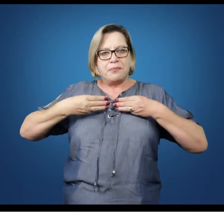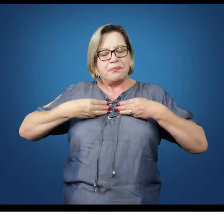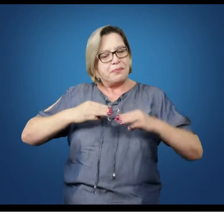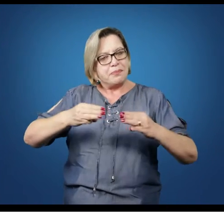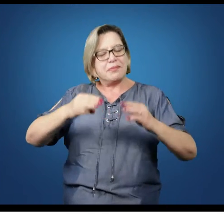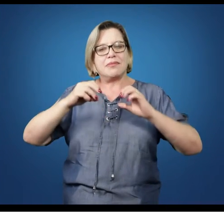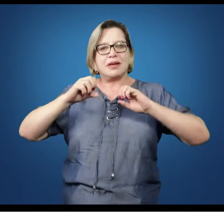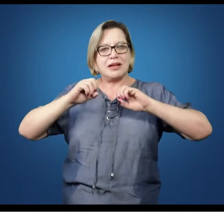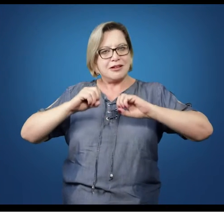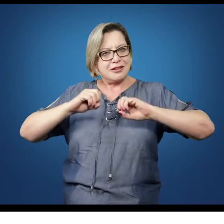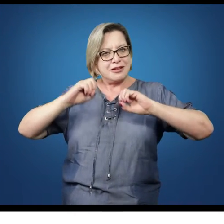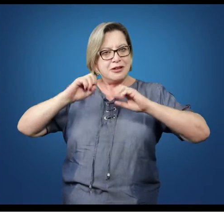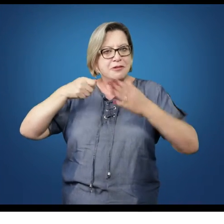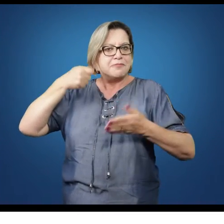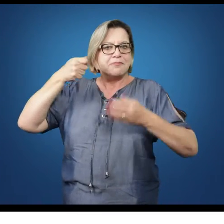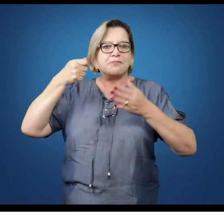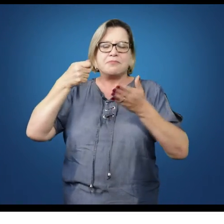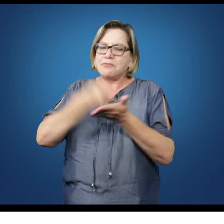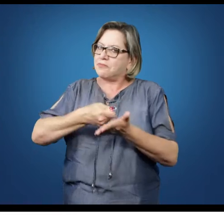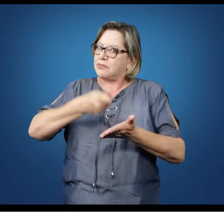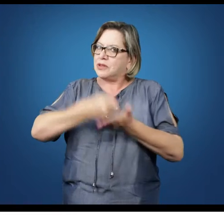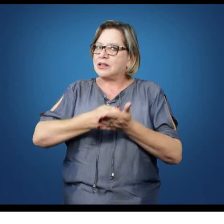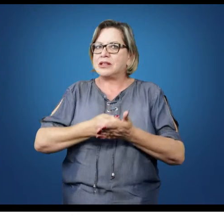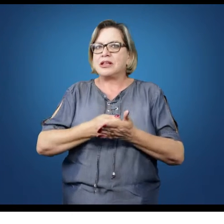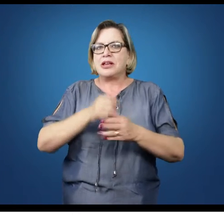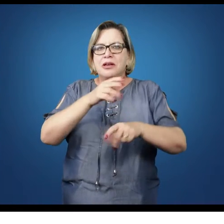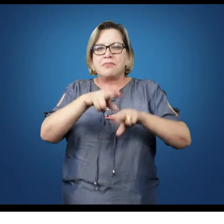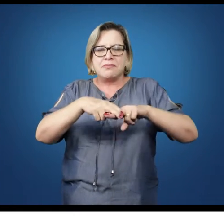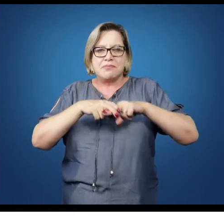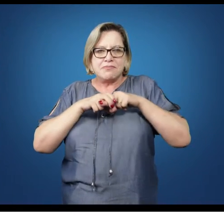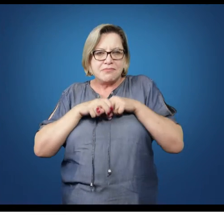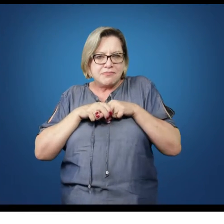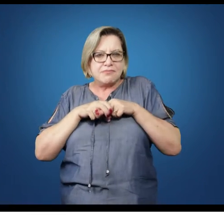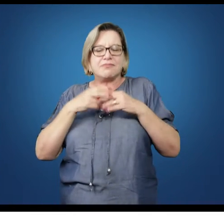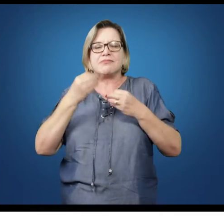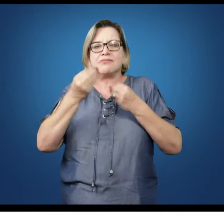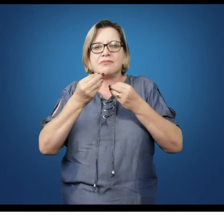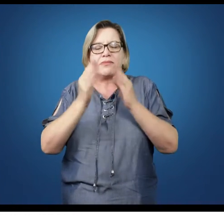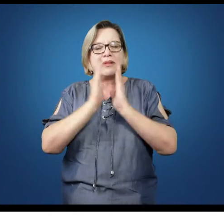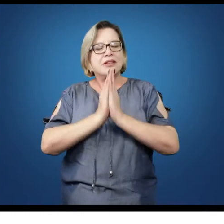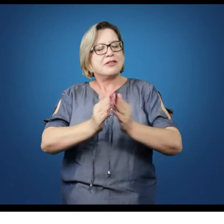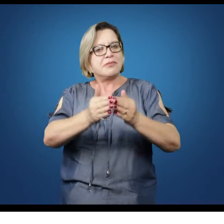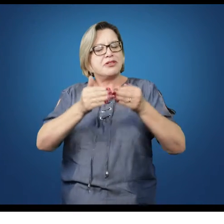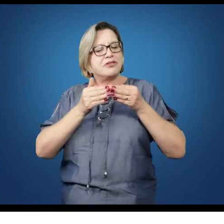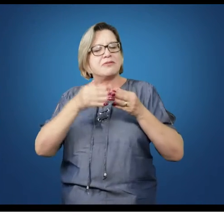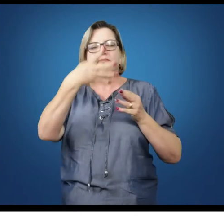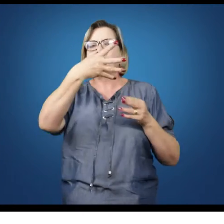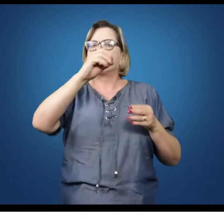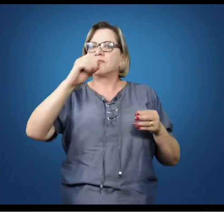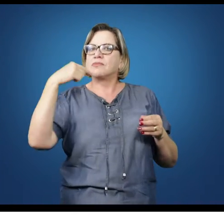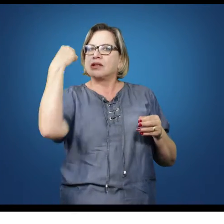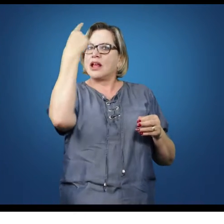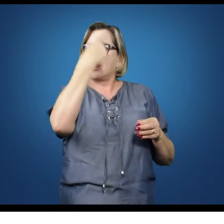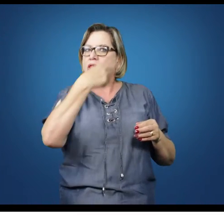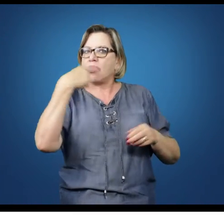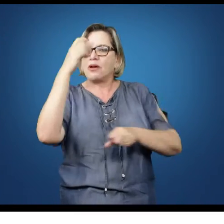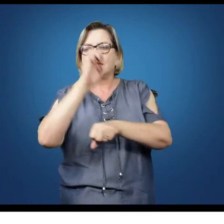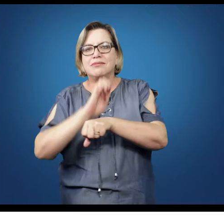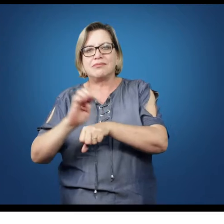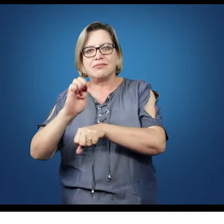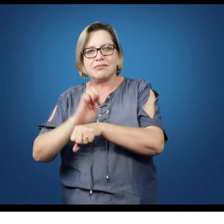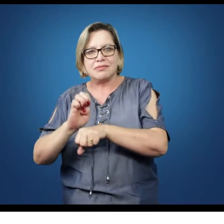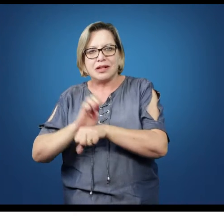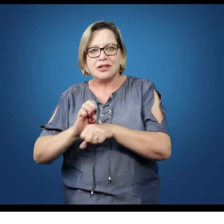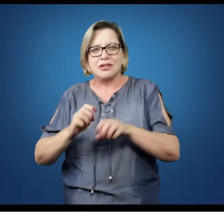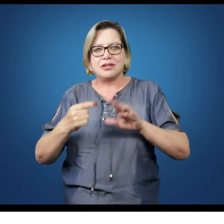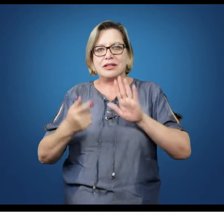emana, a solicitação de 400 horas de prática como componente curricular, o que é essa aproximação, a diferenciação